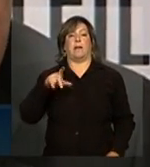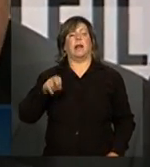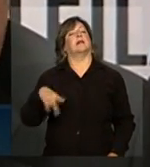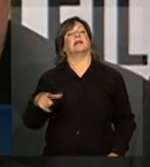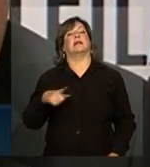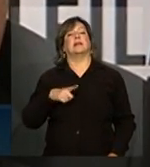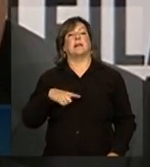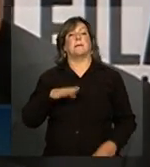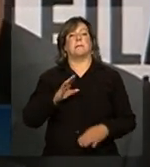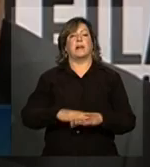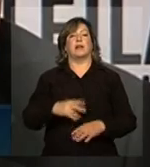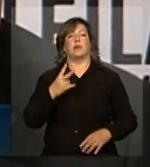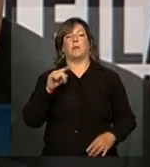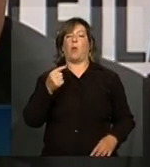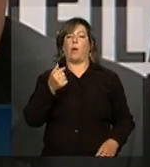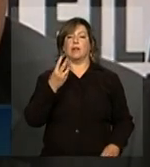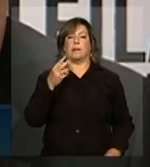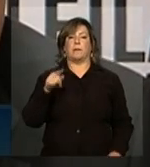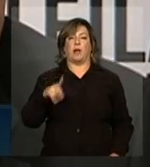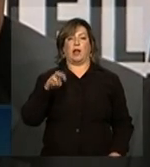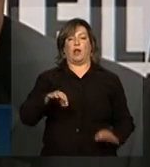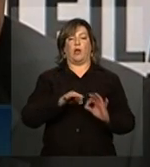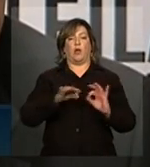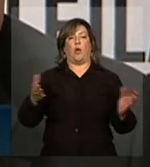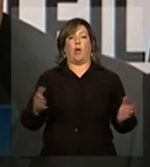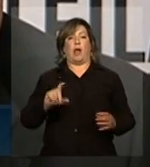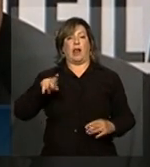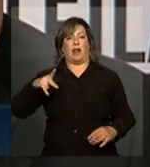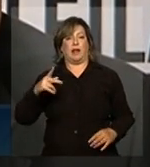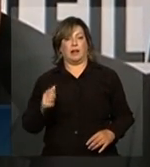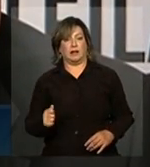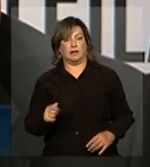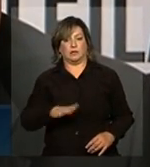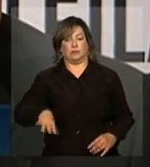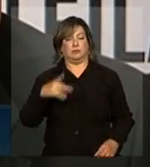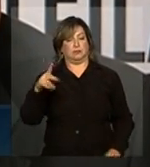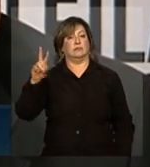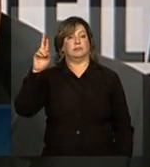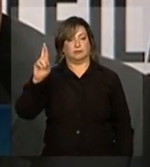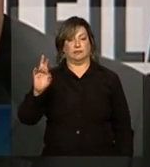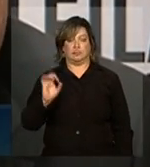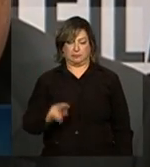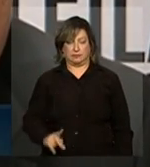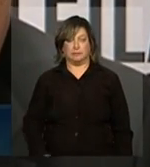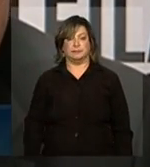tem mais de 2 mil, tem quase 3 mil quilômetros de linha sob sua responsabilidade.